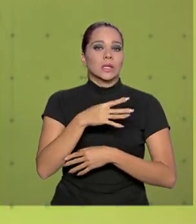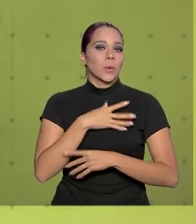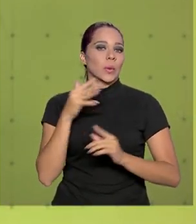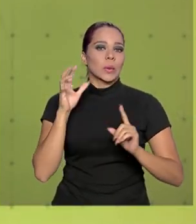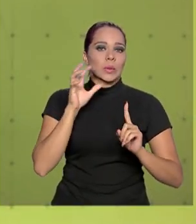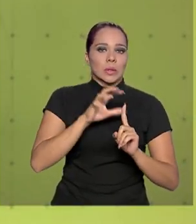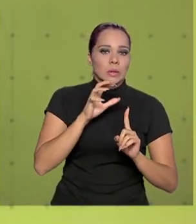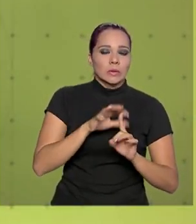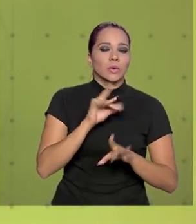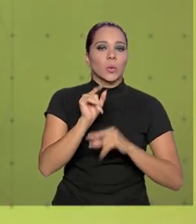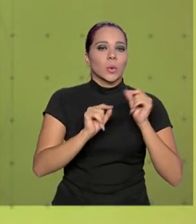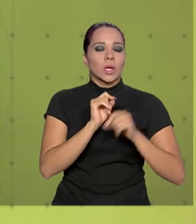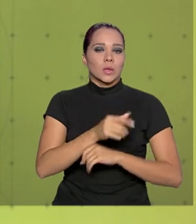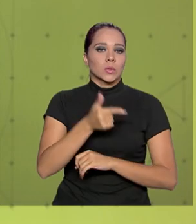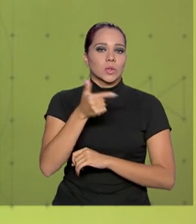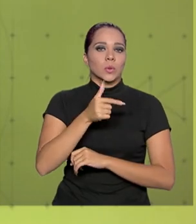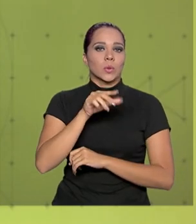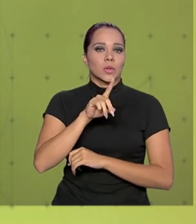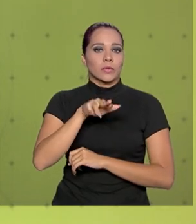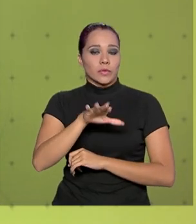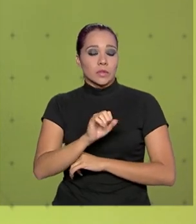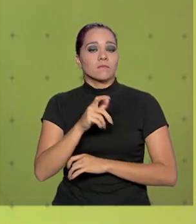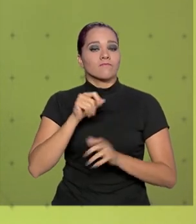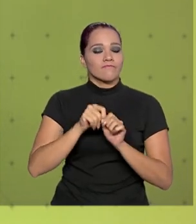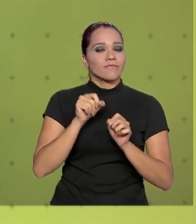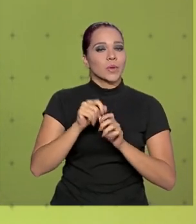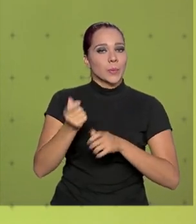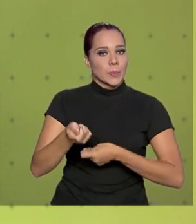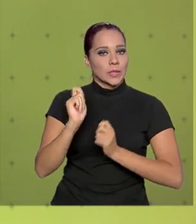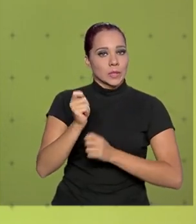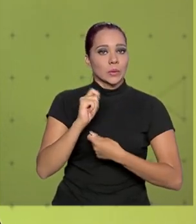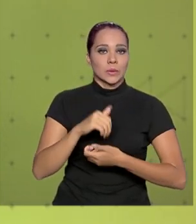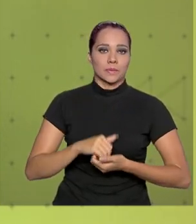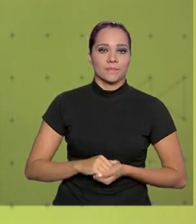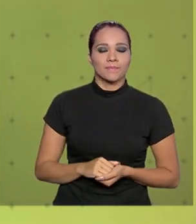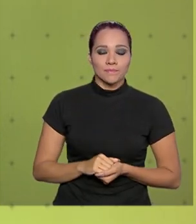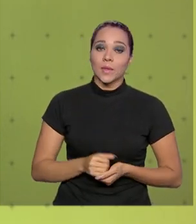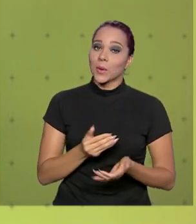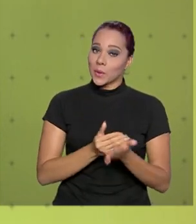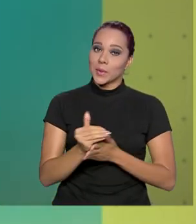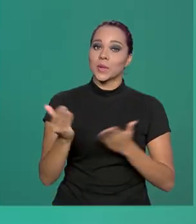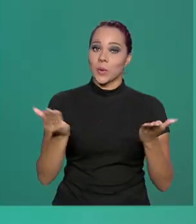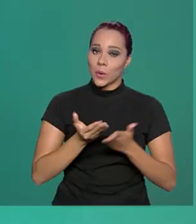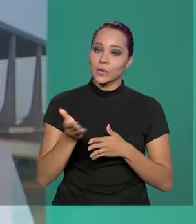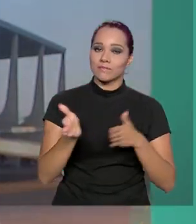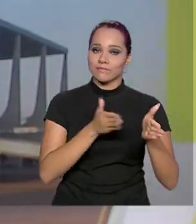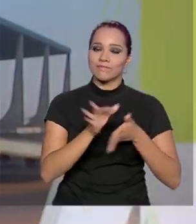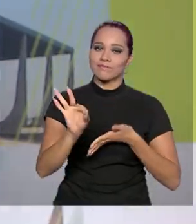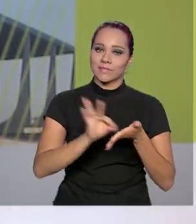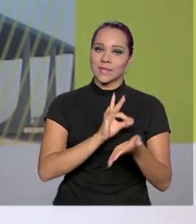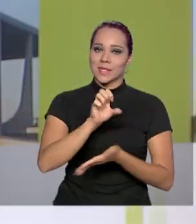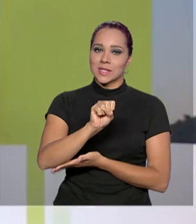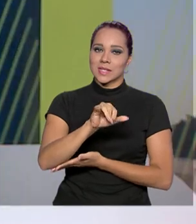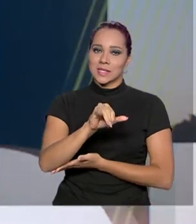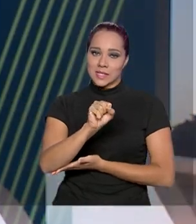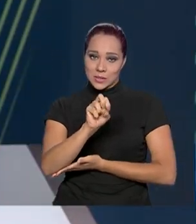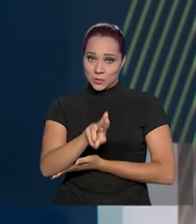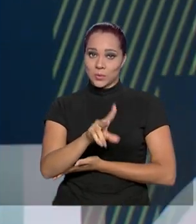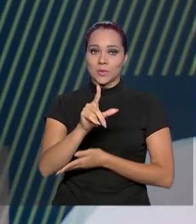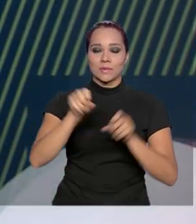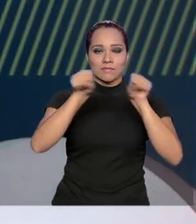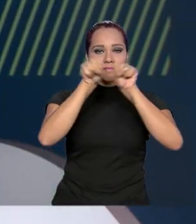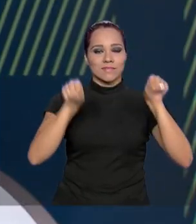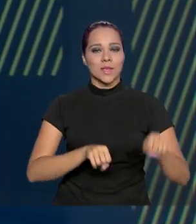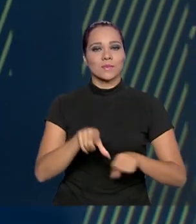recebimento do seguro defeso pelos pescadores. E começou hoje o período de inscrição no SISU, o Sistema de